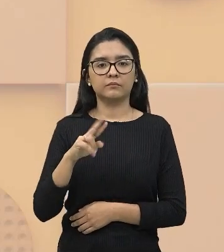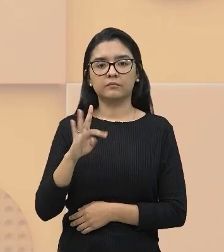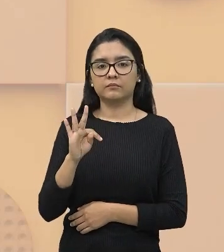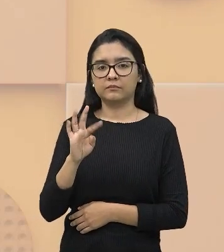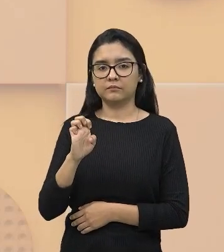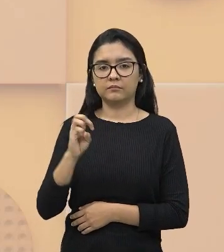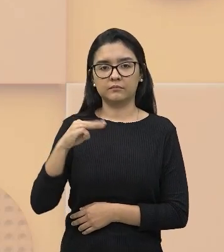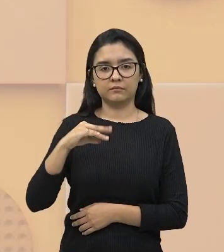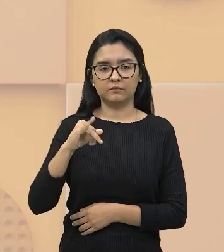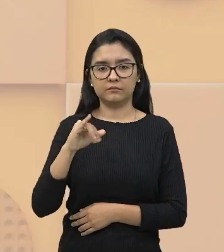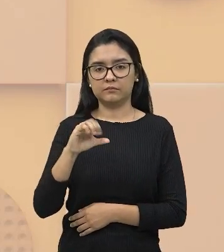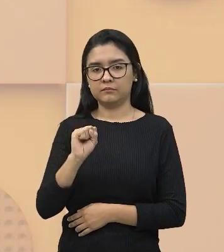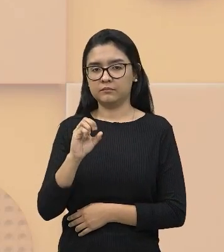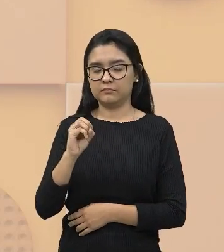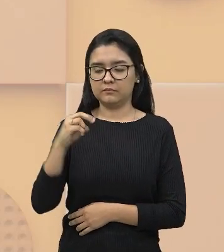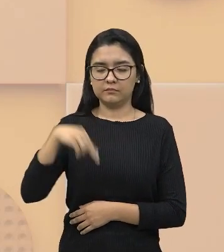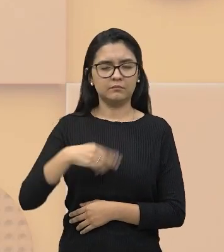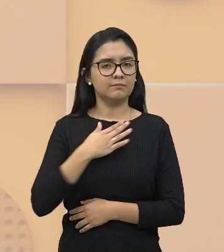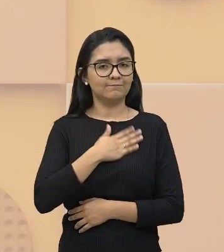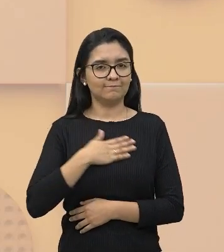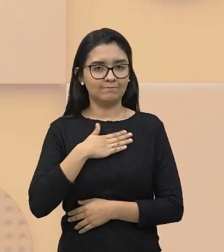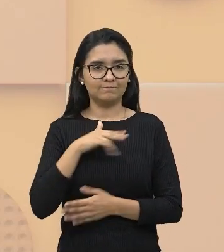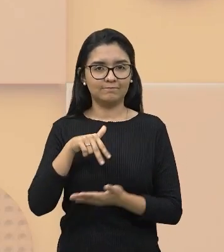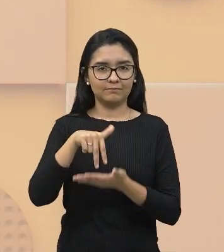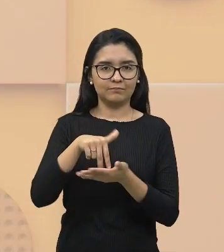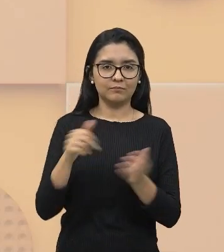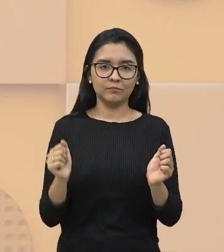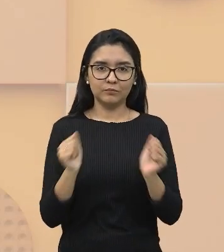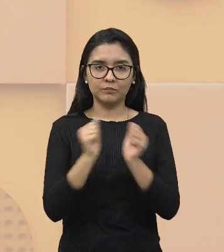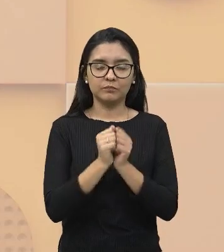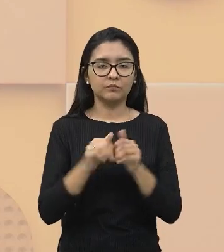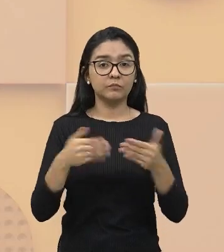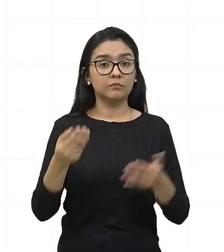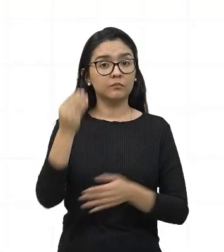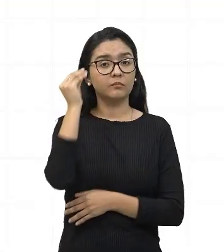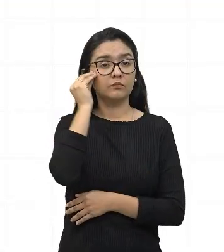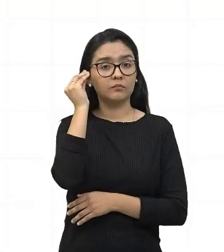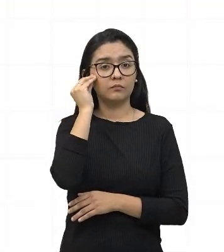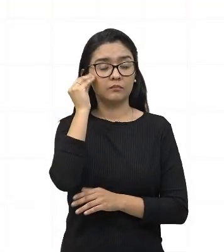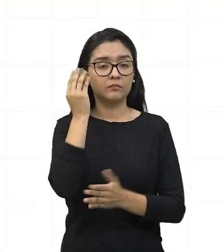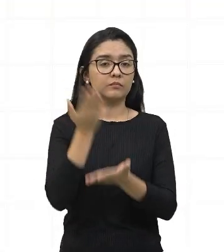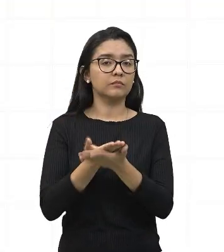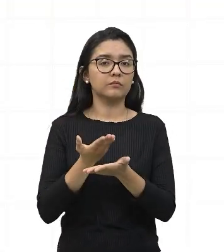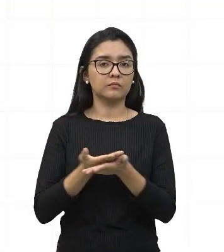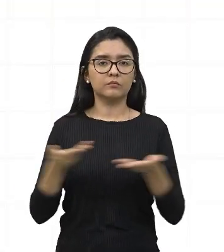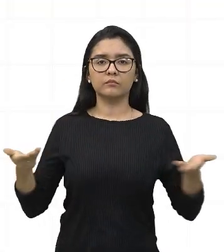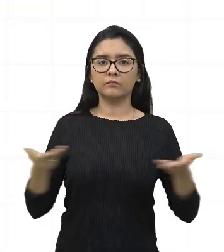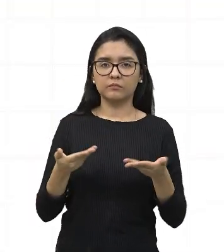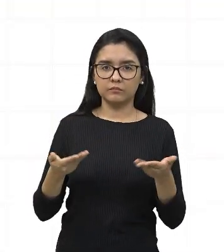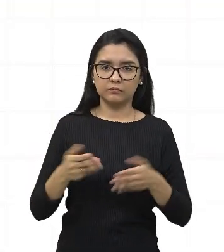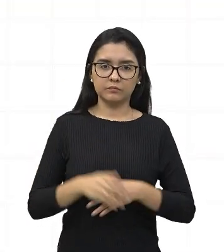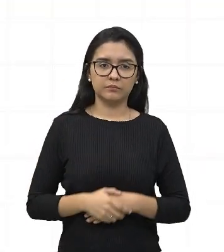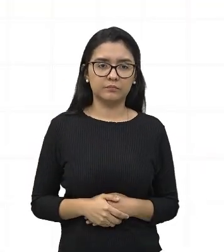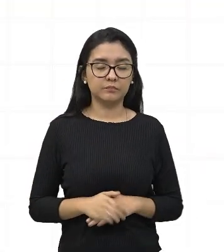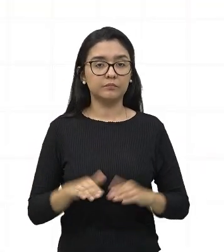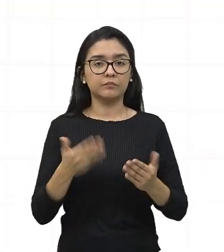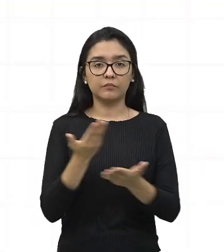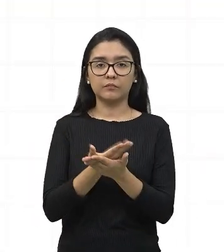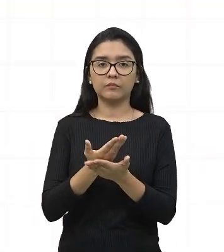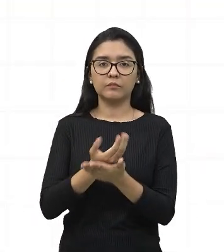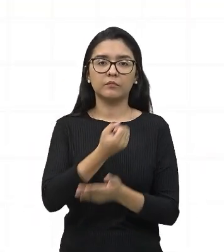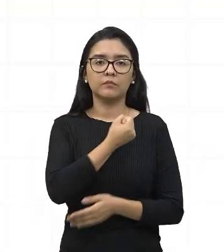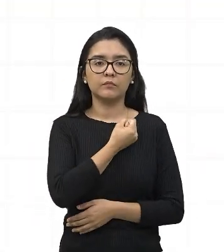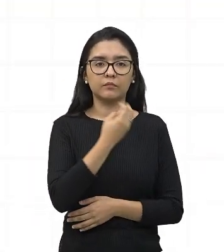e é um prazer enorme estar mais uma vez aqui com vocês. E vamos verificar o que temos para nossa aula? Nossa aula de número